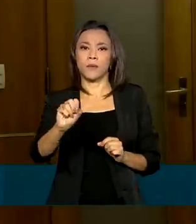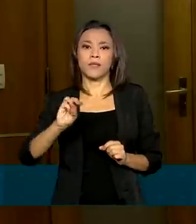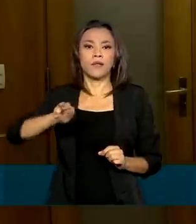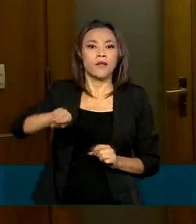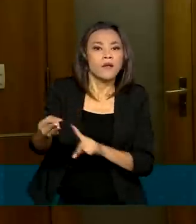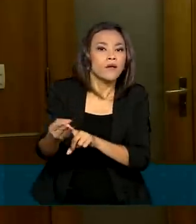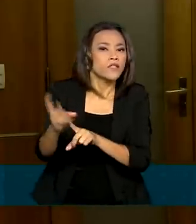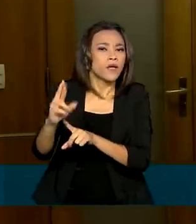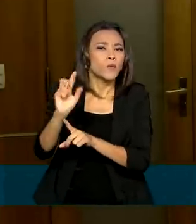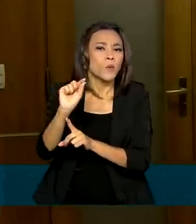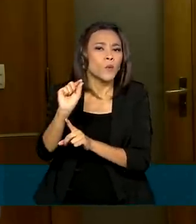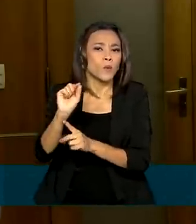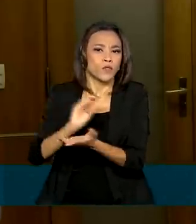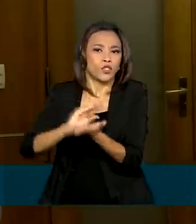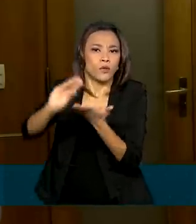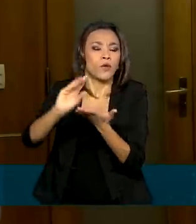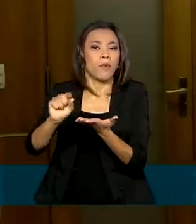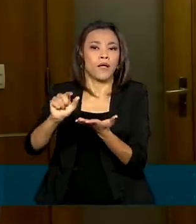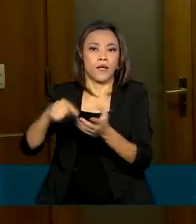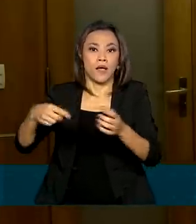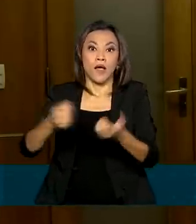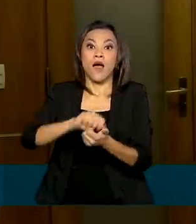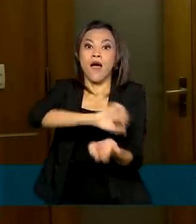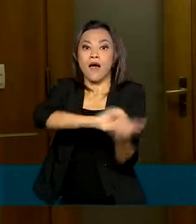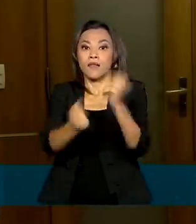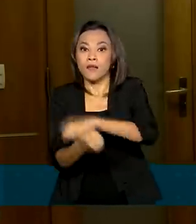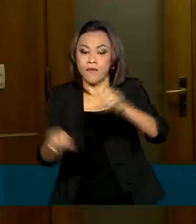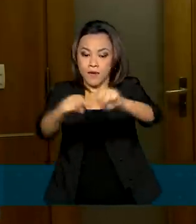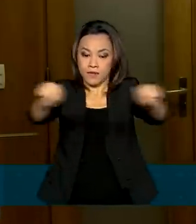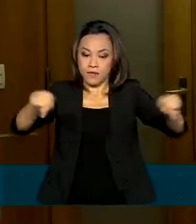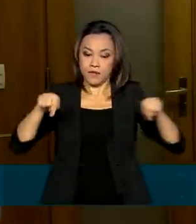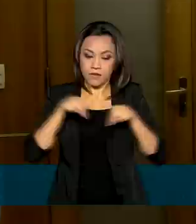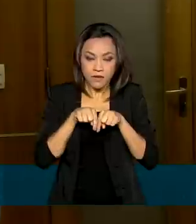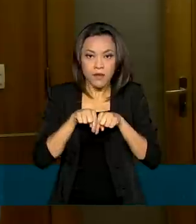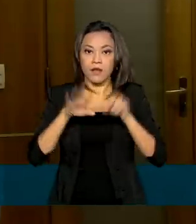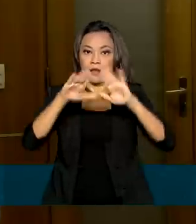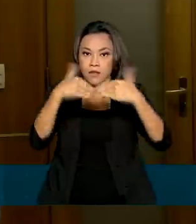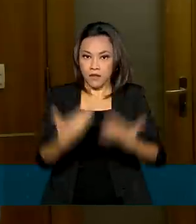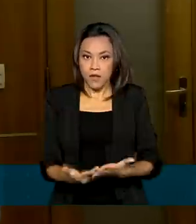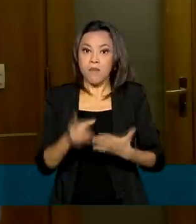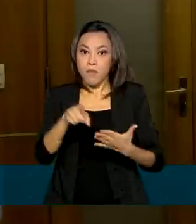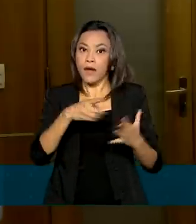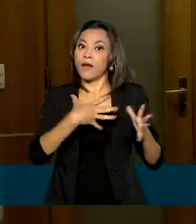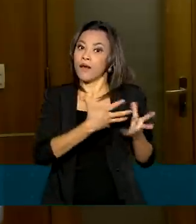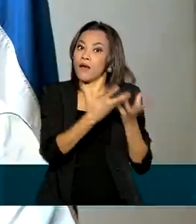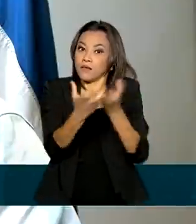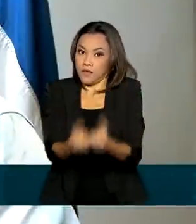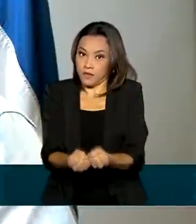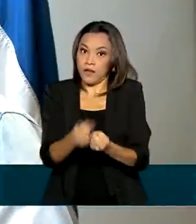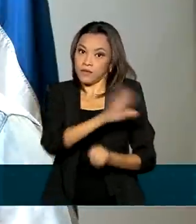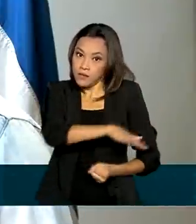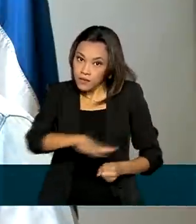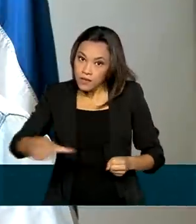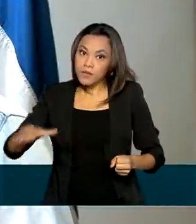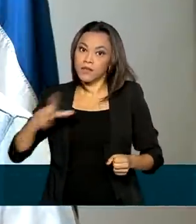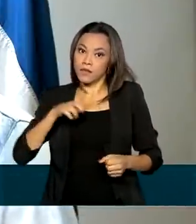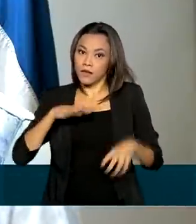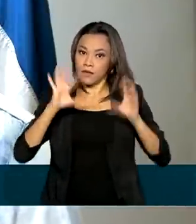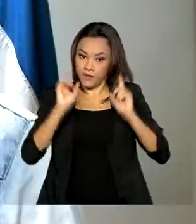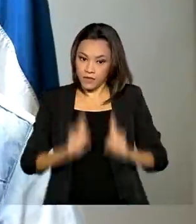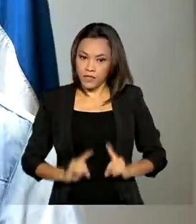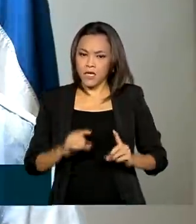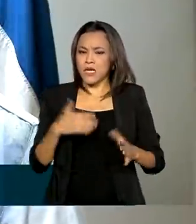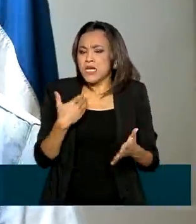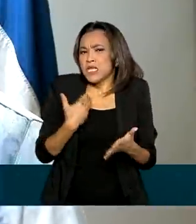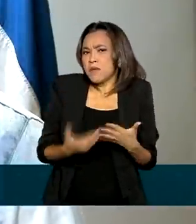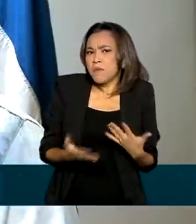reais para equipar salas para receber crianças com esse tipo de deficiência. Seja qual for a forma